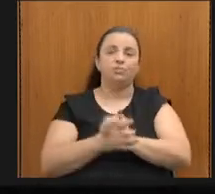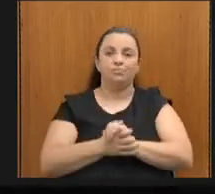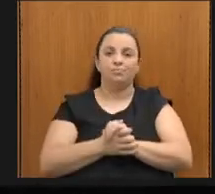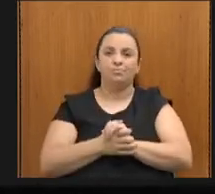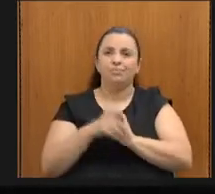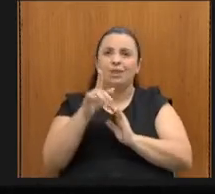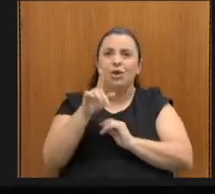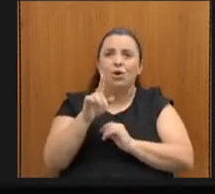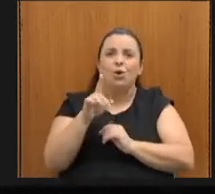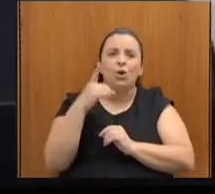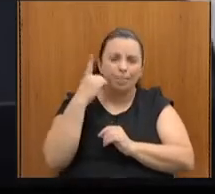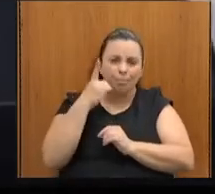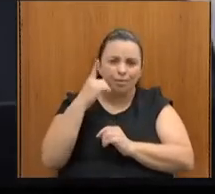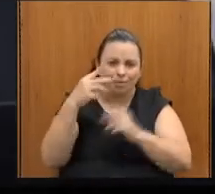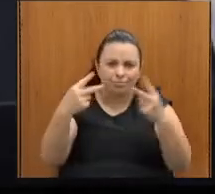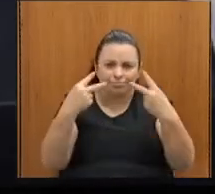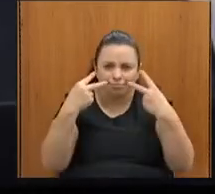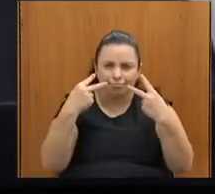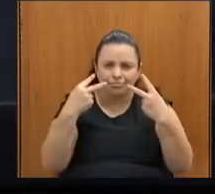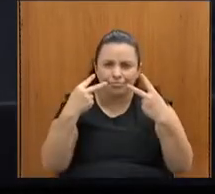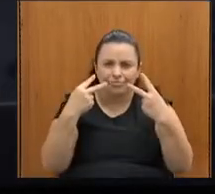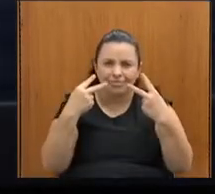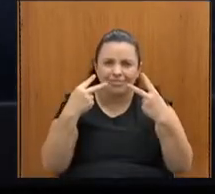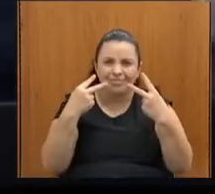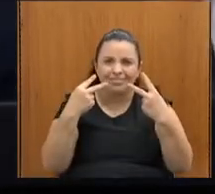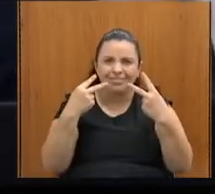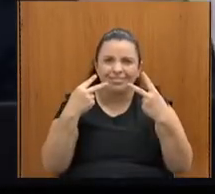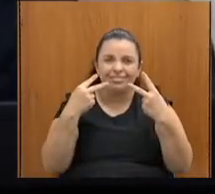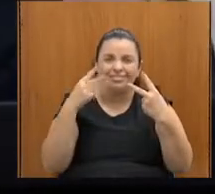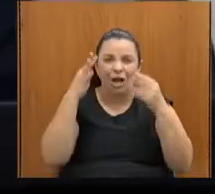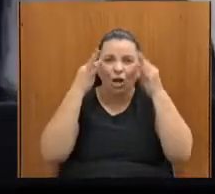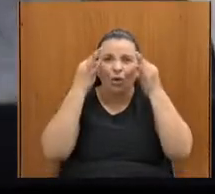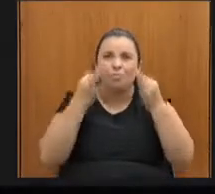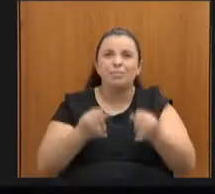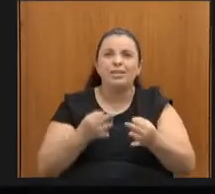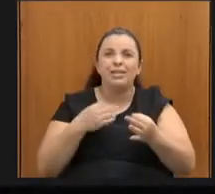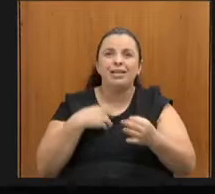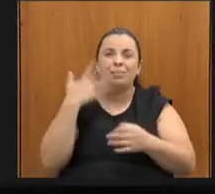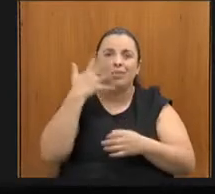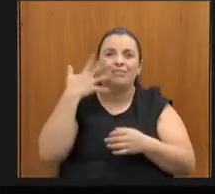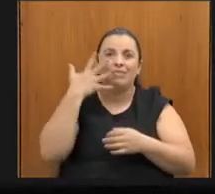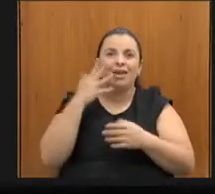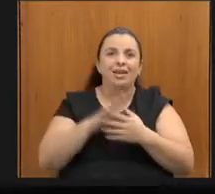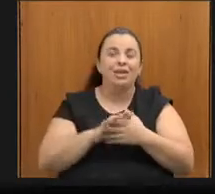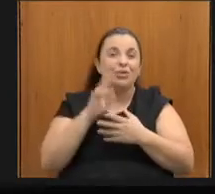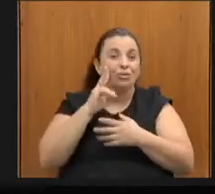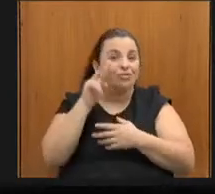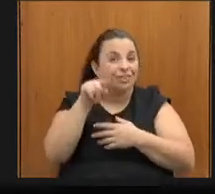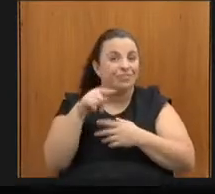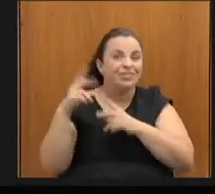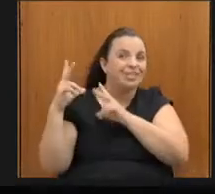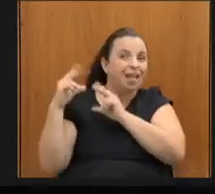falando? Sim, sim. É porque assim, eu estou observando que o senhor está...